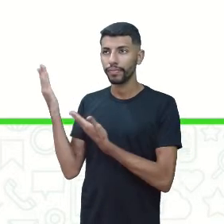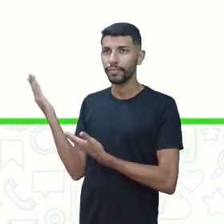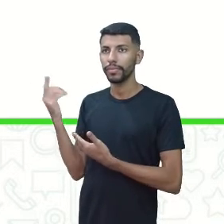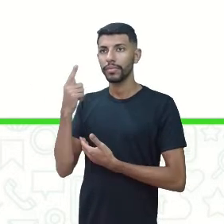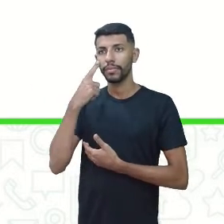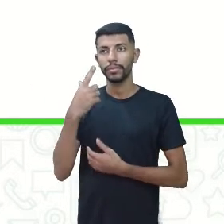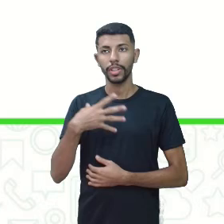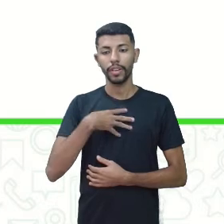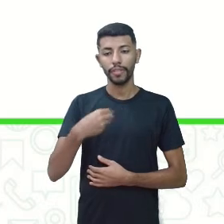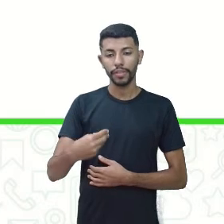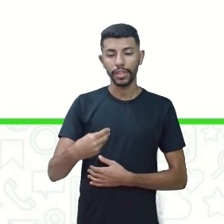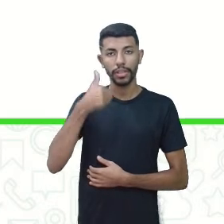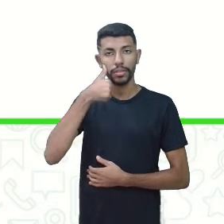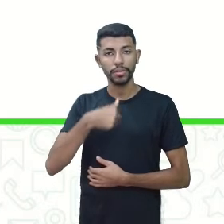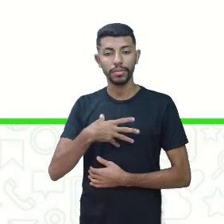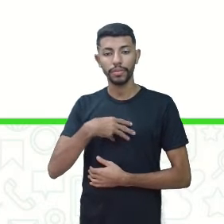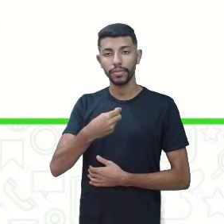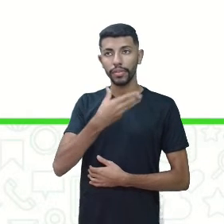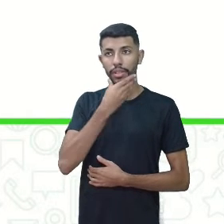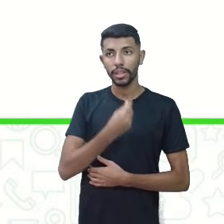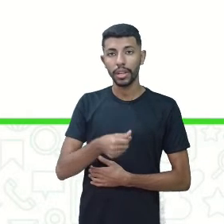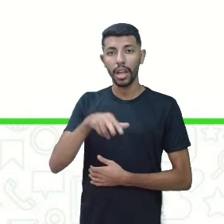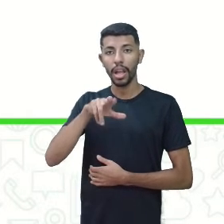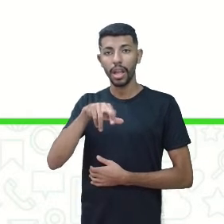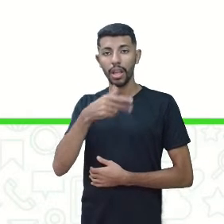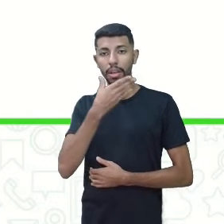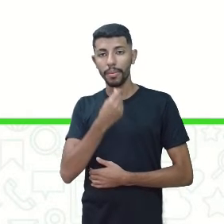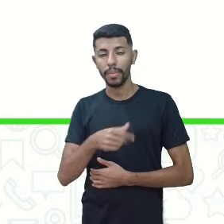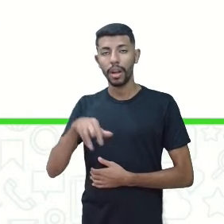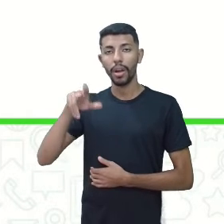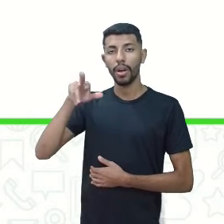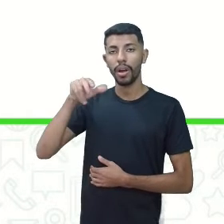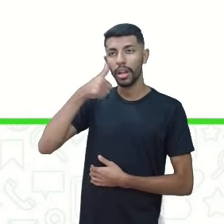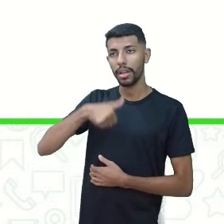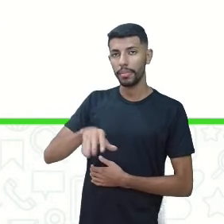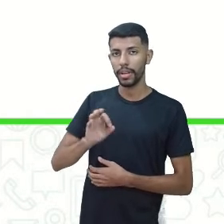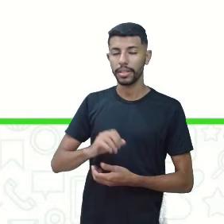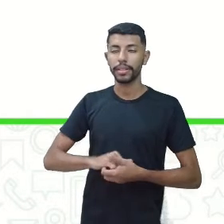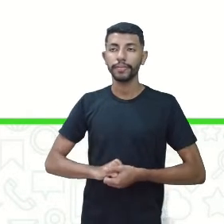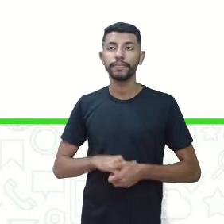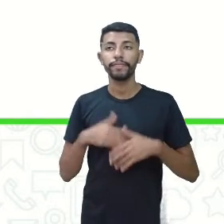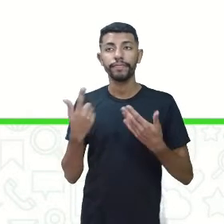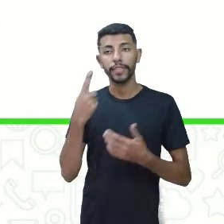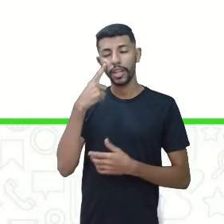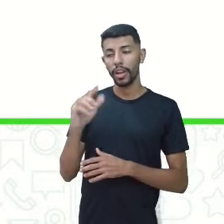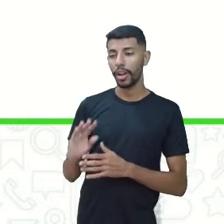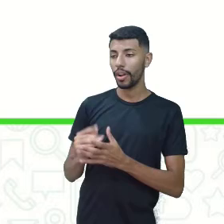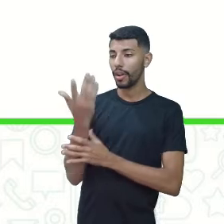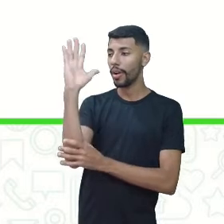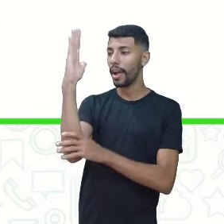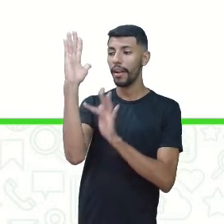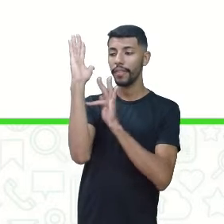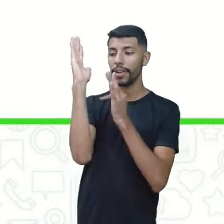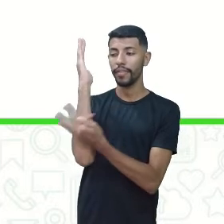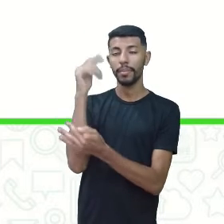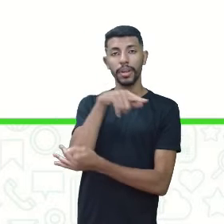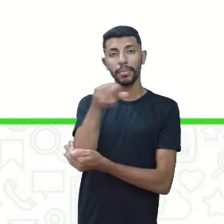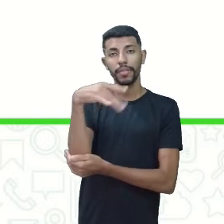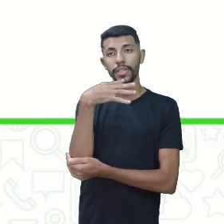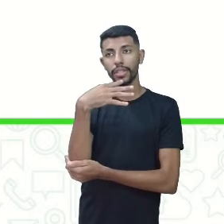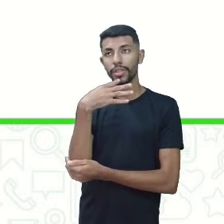Filho, filha, irmão, irmã. Ok? Então, uma árvore genealógica aqui para vocês saberem